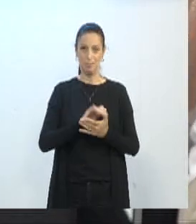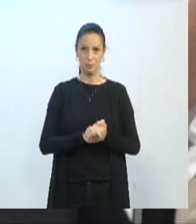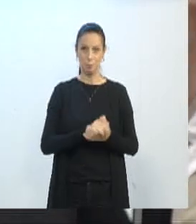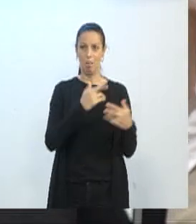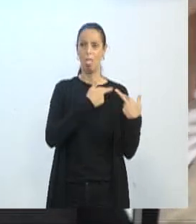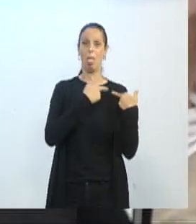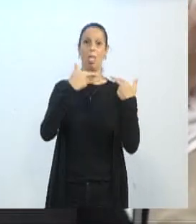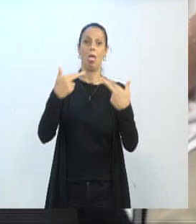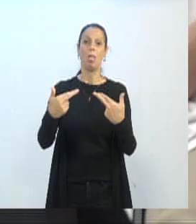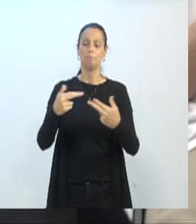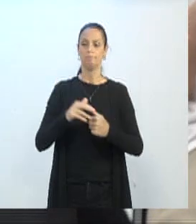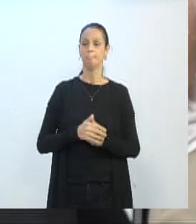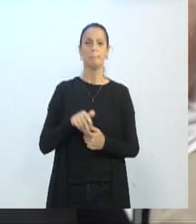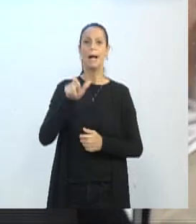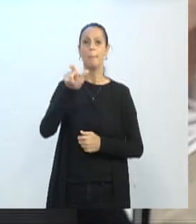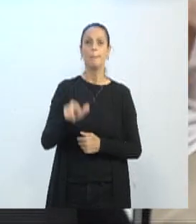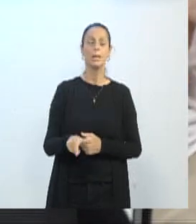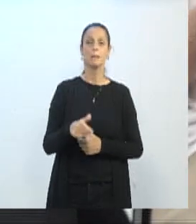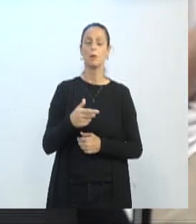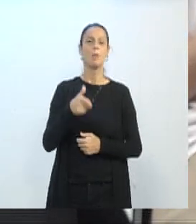está lá na frente não consegue enxergar.